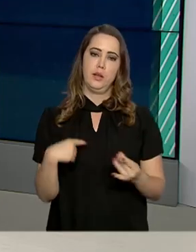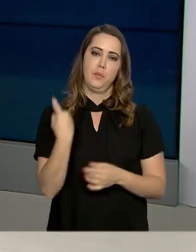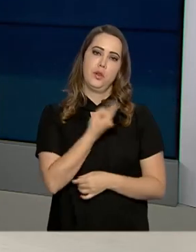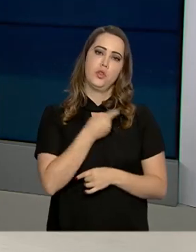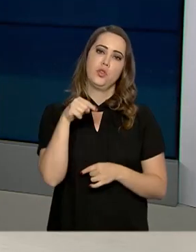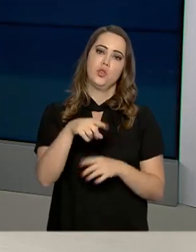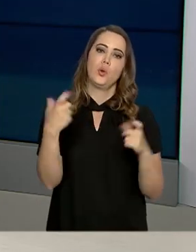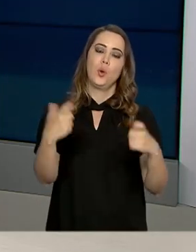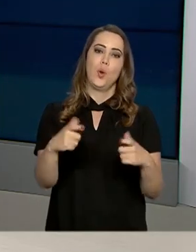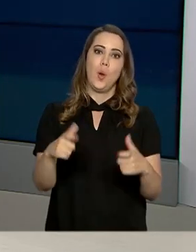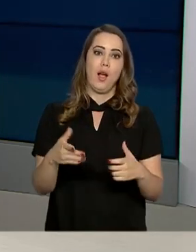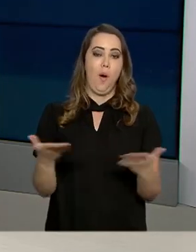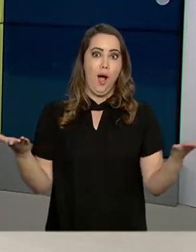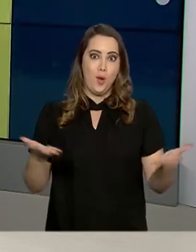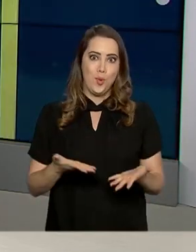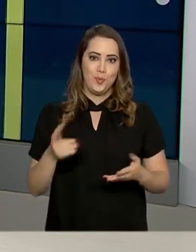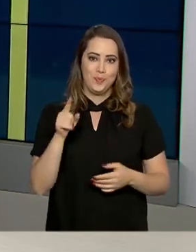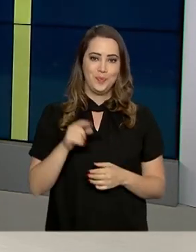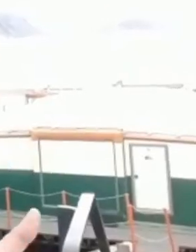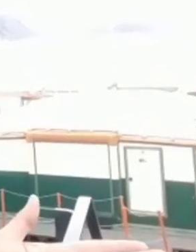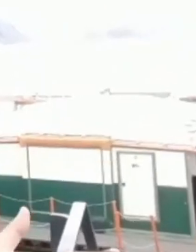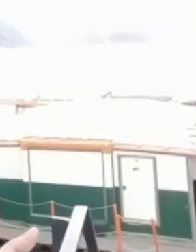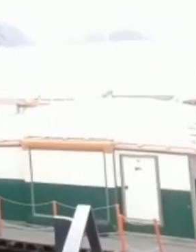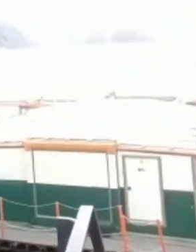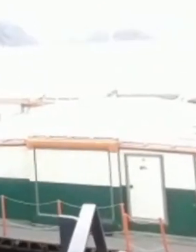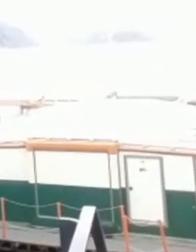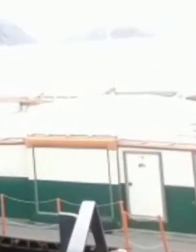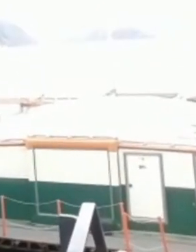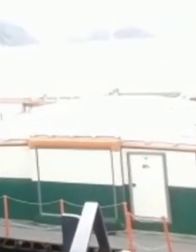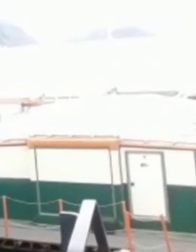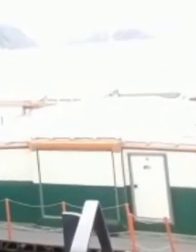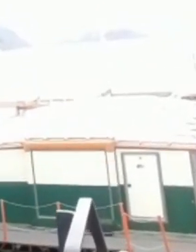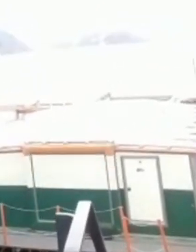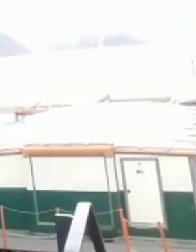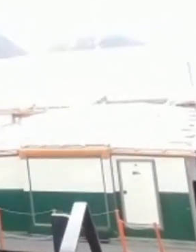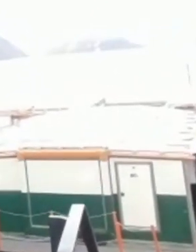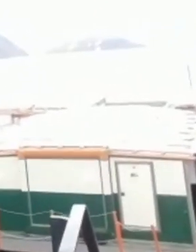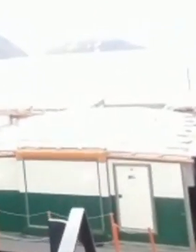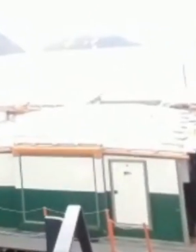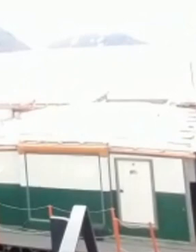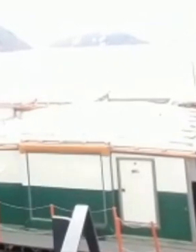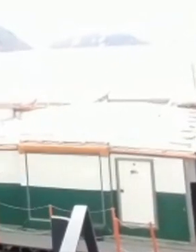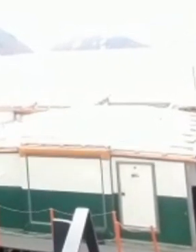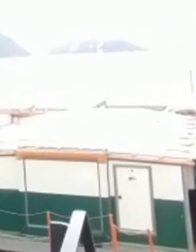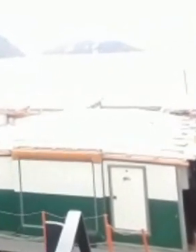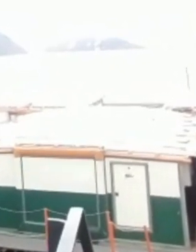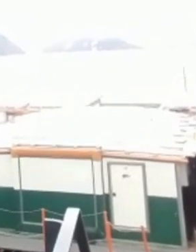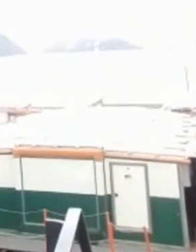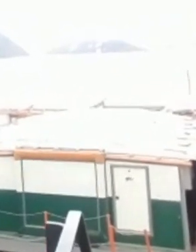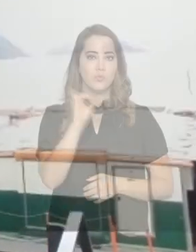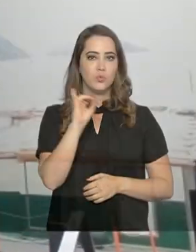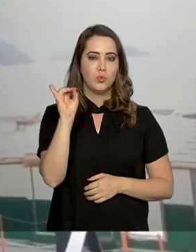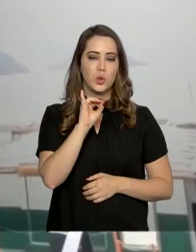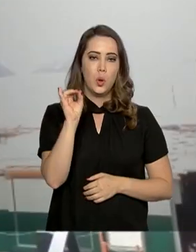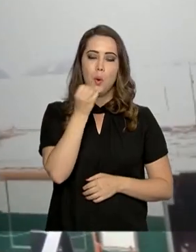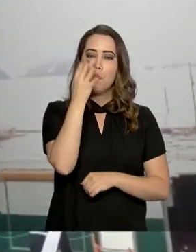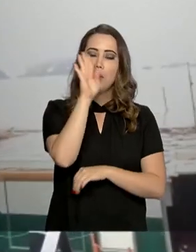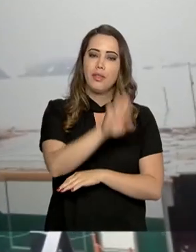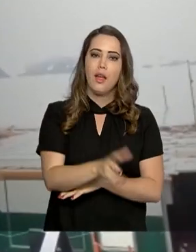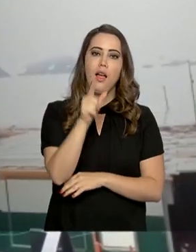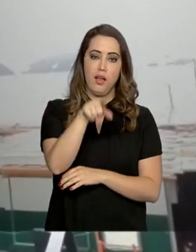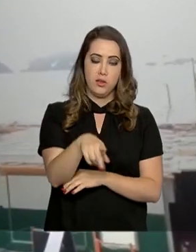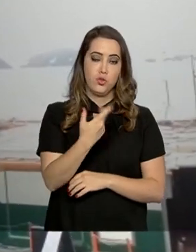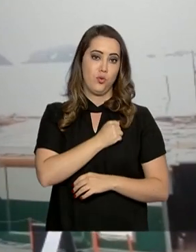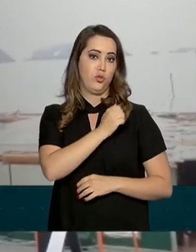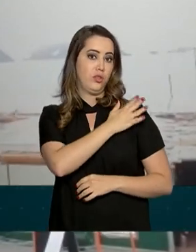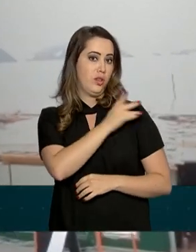direto do continente gelado. Olá, boa tarde. Finalmente o tempo permitiu e o vice-presidente da República, Hamilton Mourão, já está aqui na